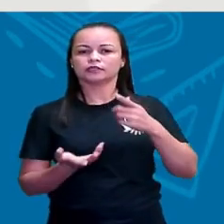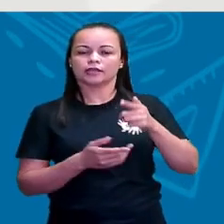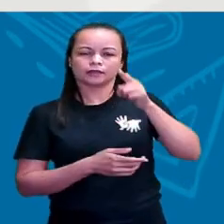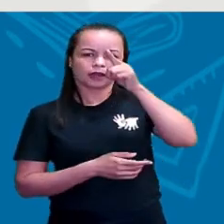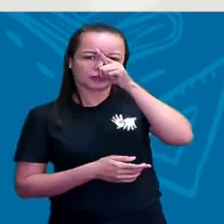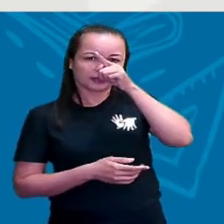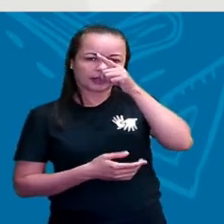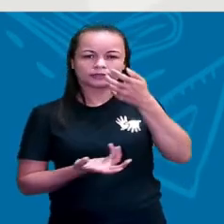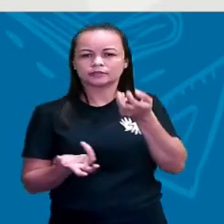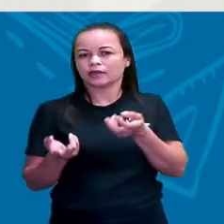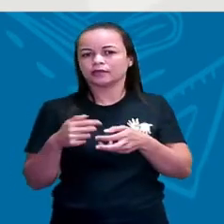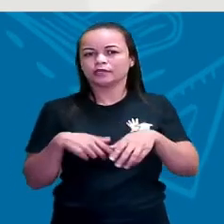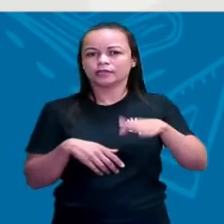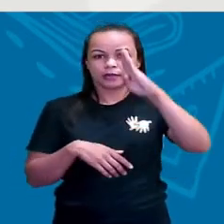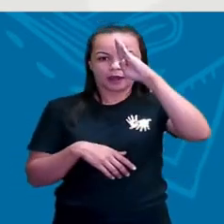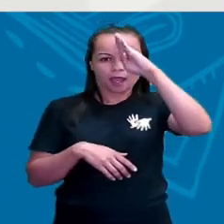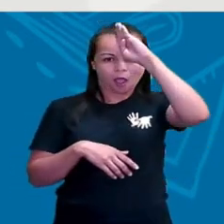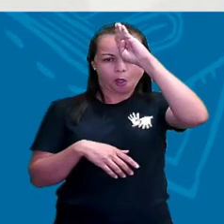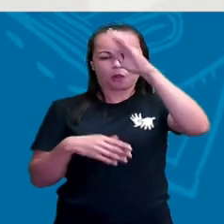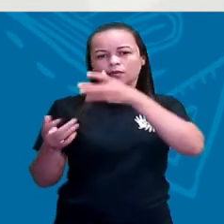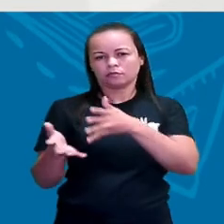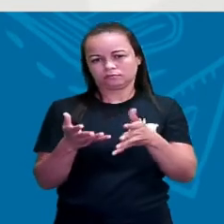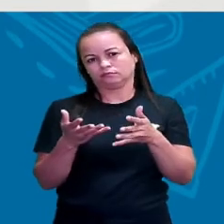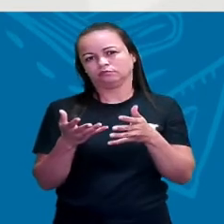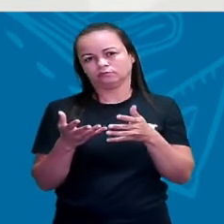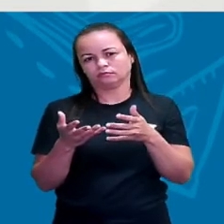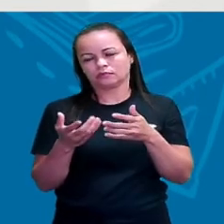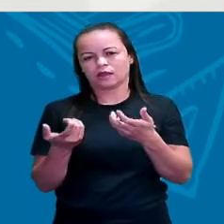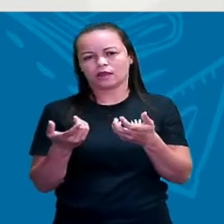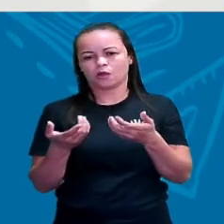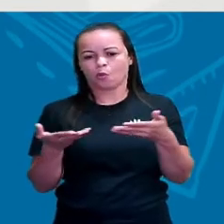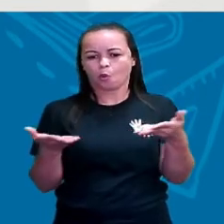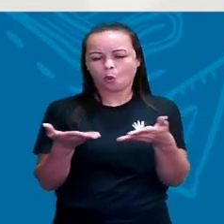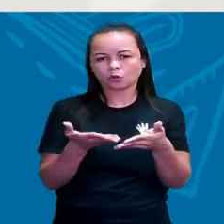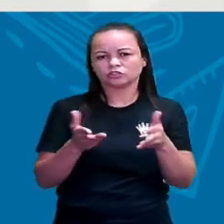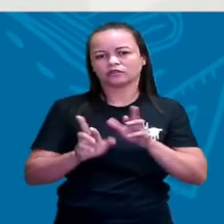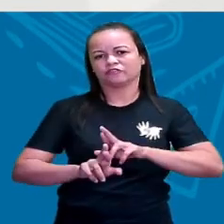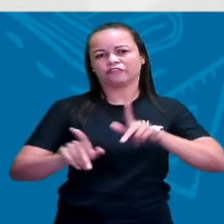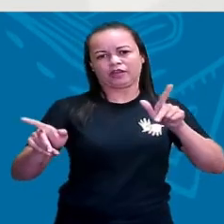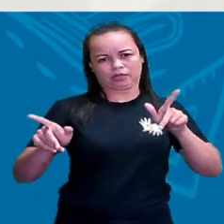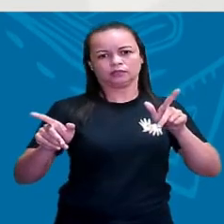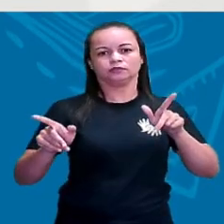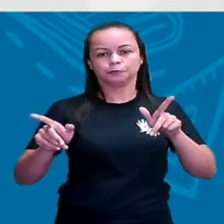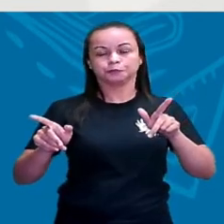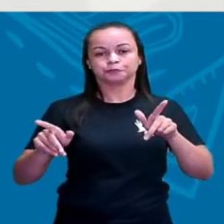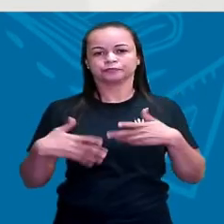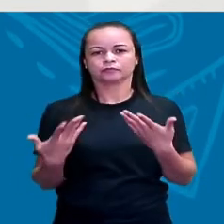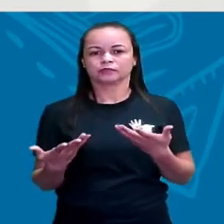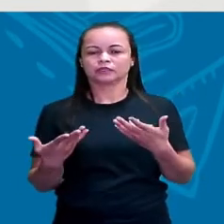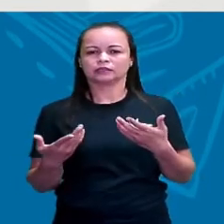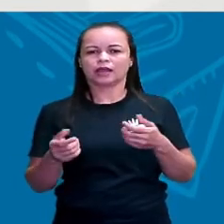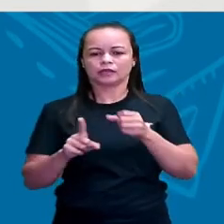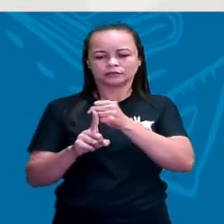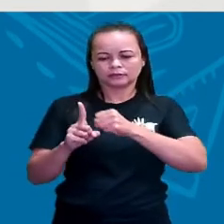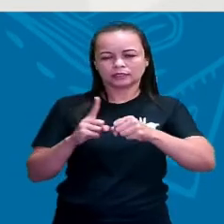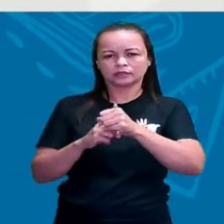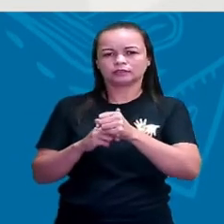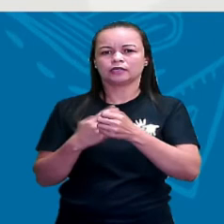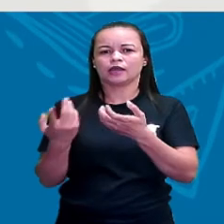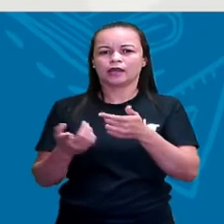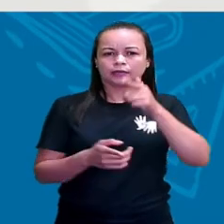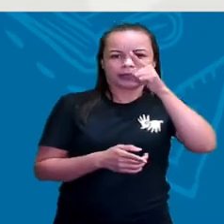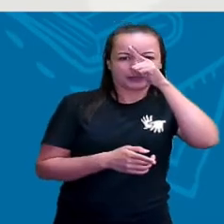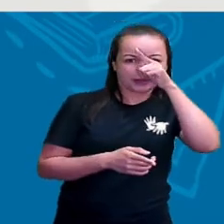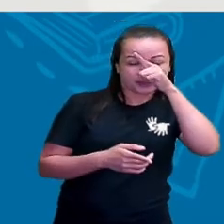ideia de cidadania que a gente tem hoje é outra. Então, a gente precisa entender qual é essa diferença na cidadania da Grécia Antiga